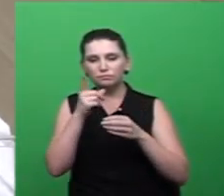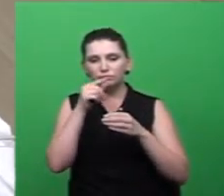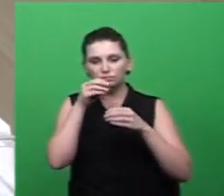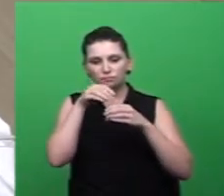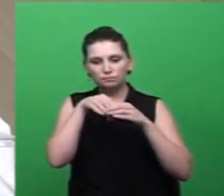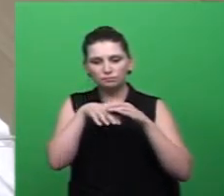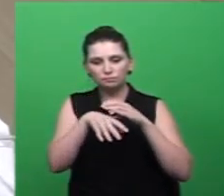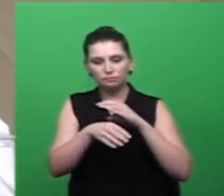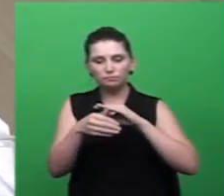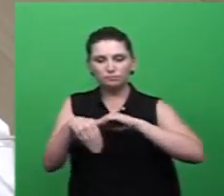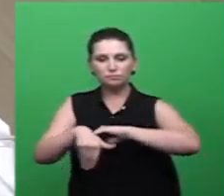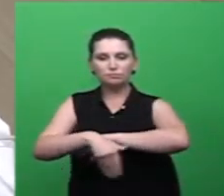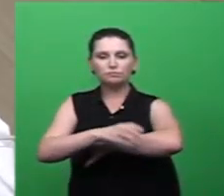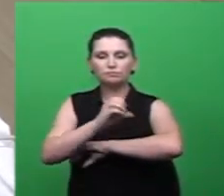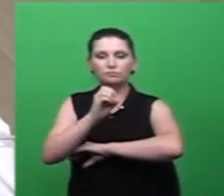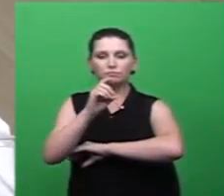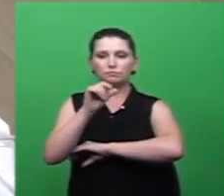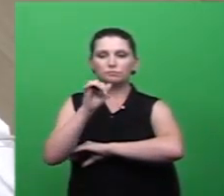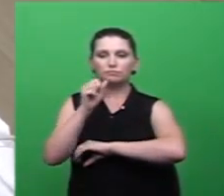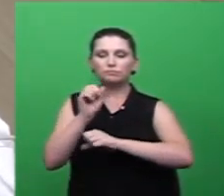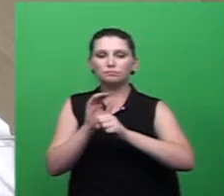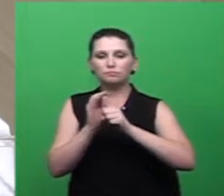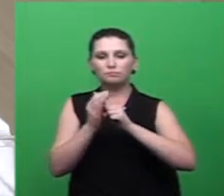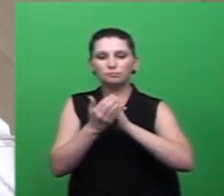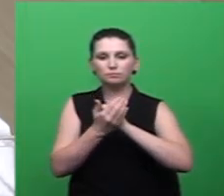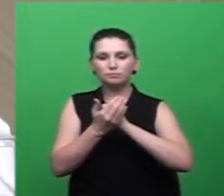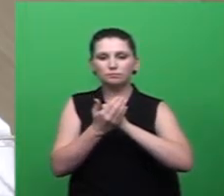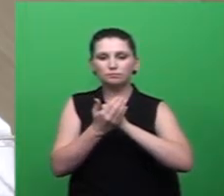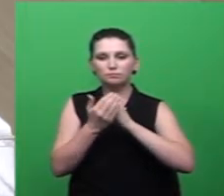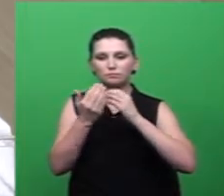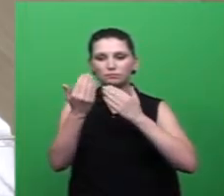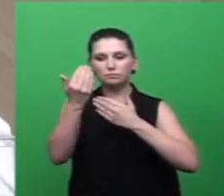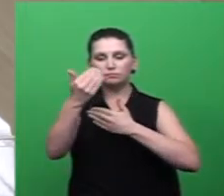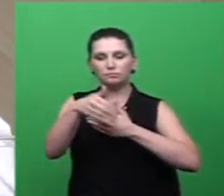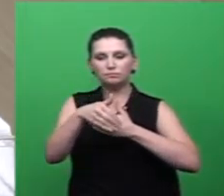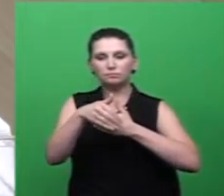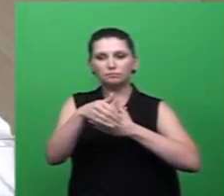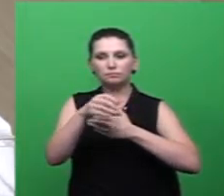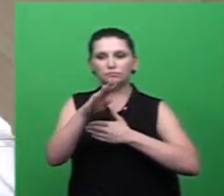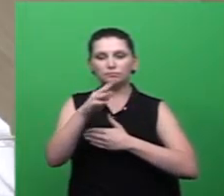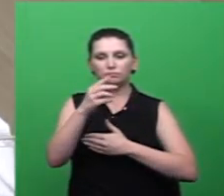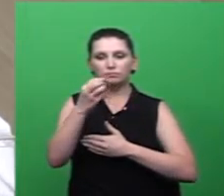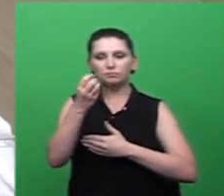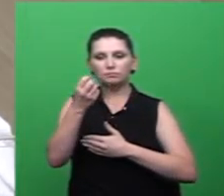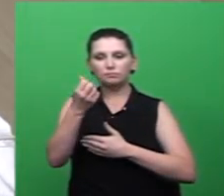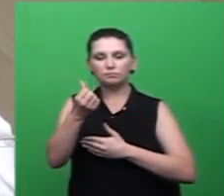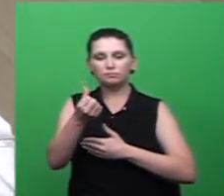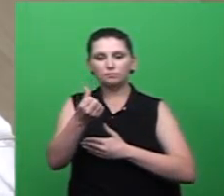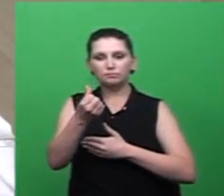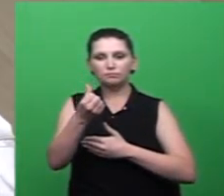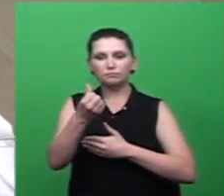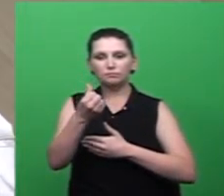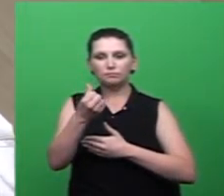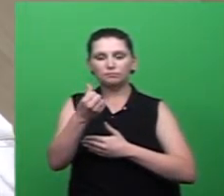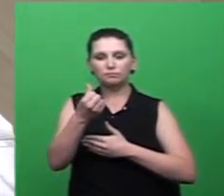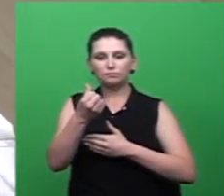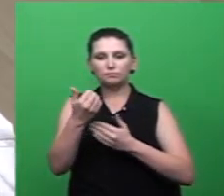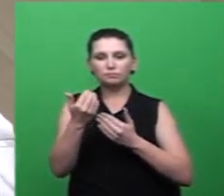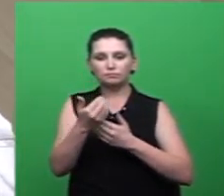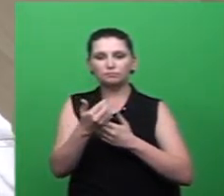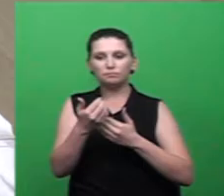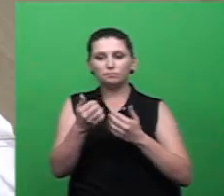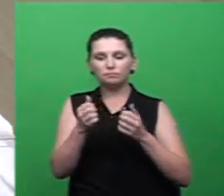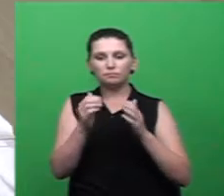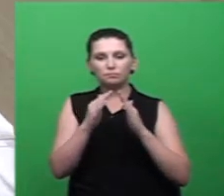Cocal, de fronte a casa número 82, da panificadora Sabor Tropical, bairro